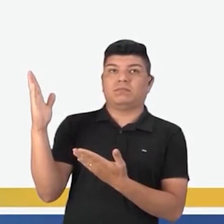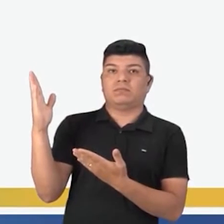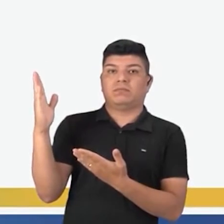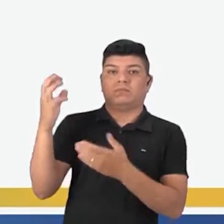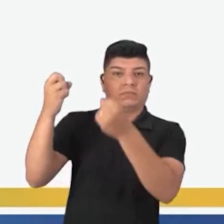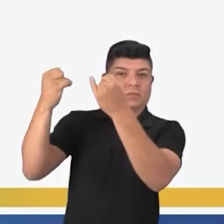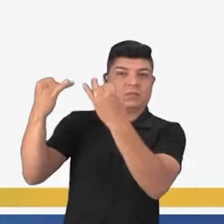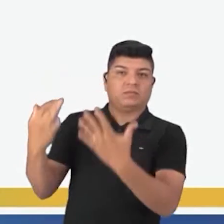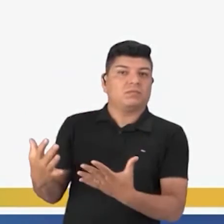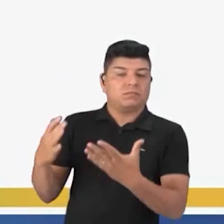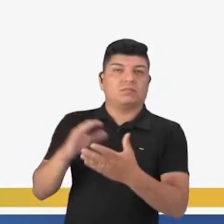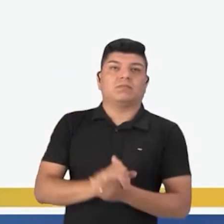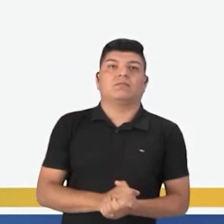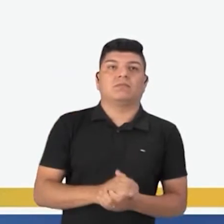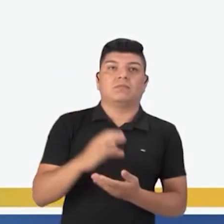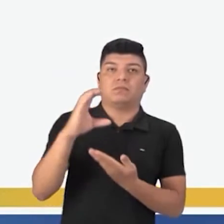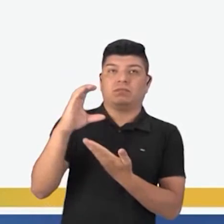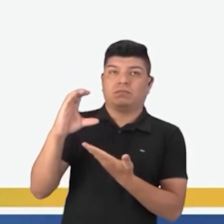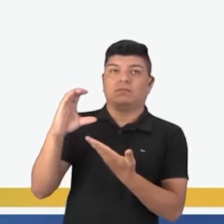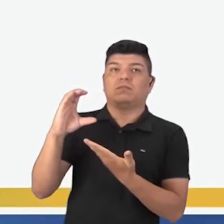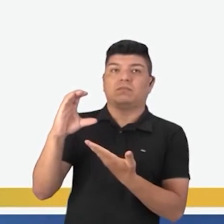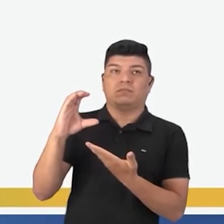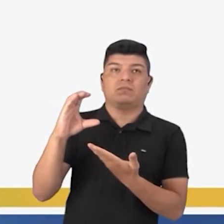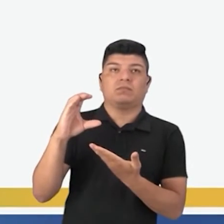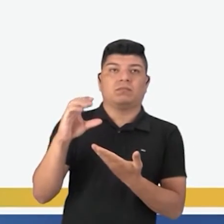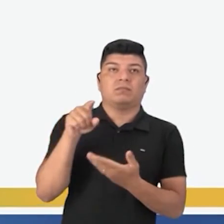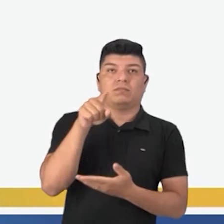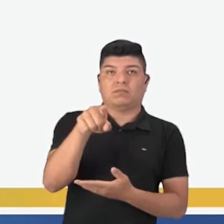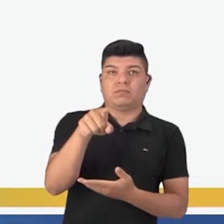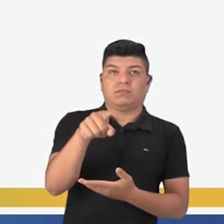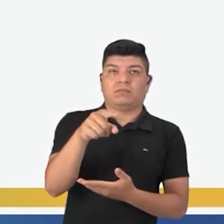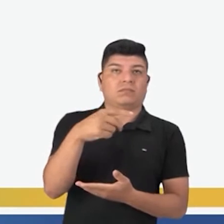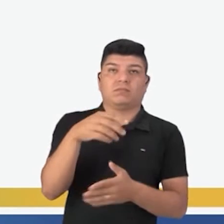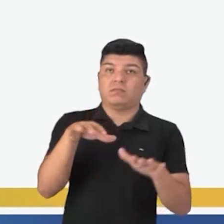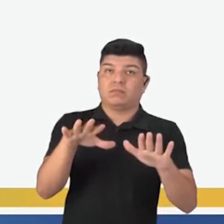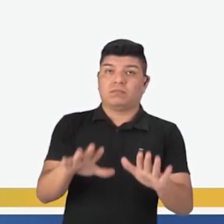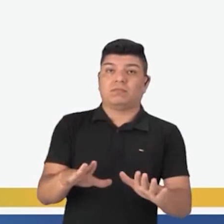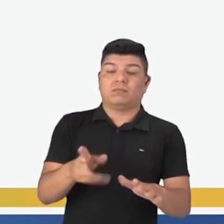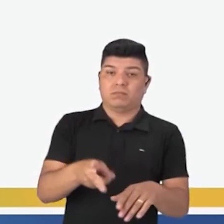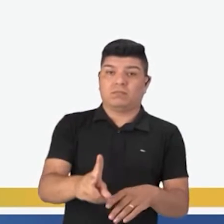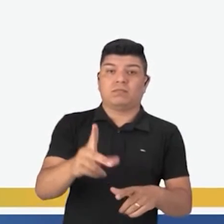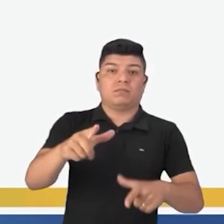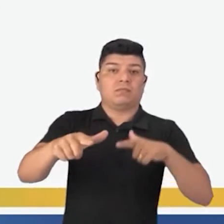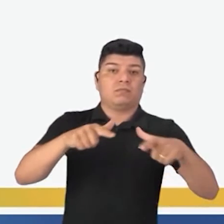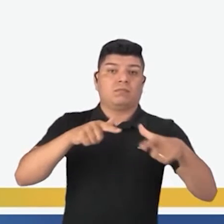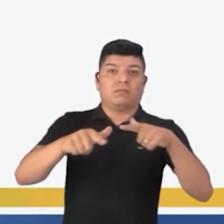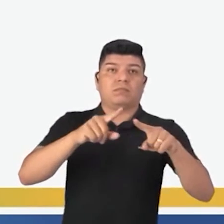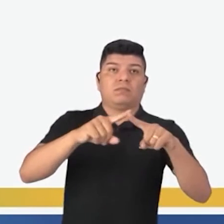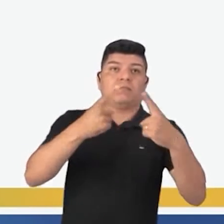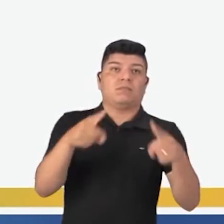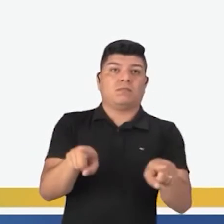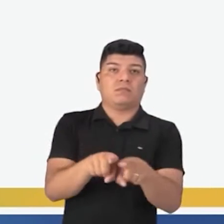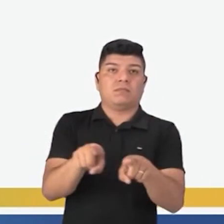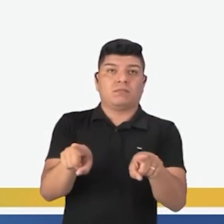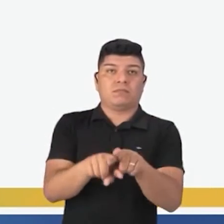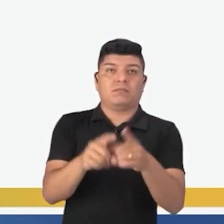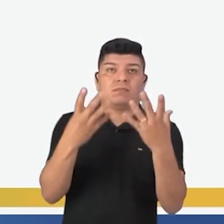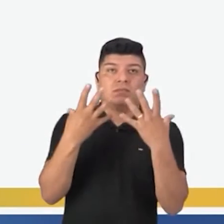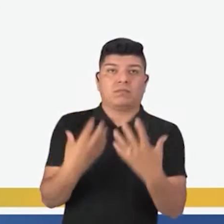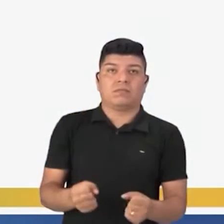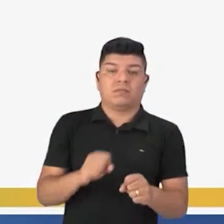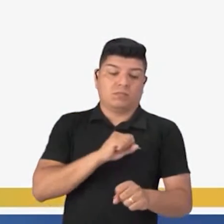explicação. C. Você não só permanecerá no emprego, mas também